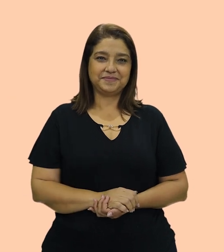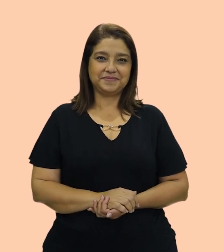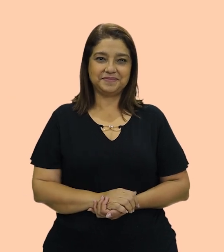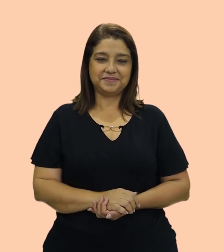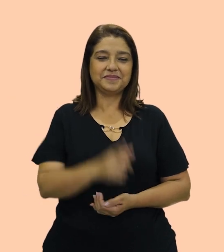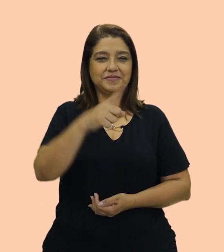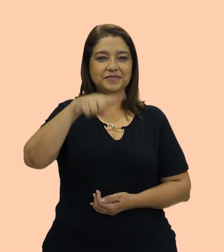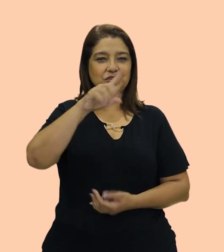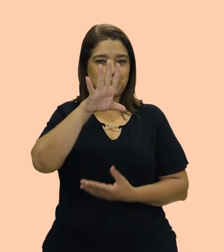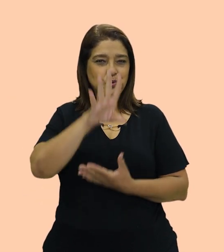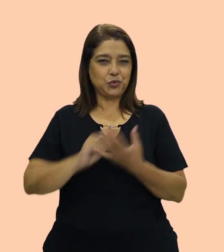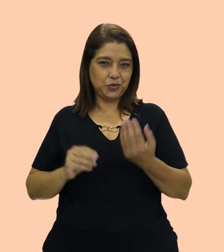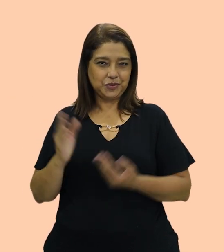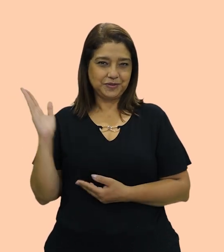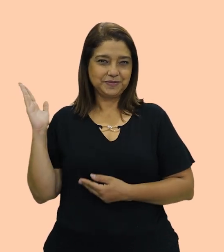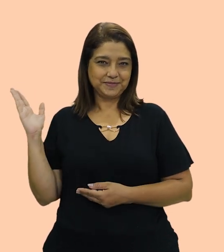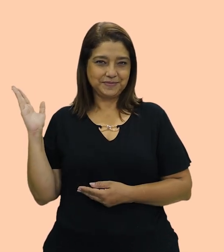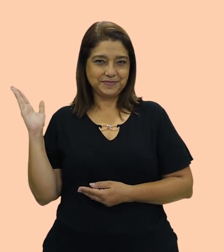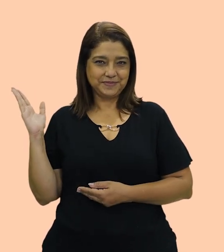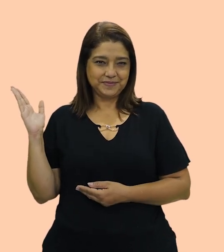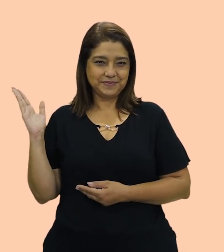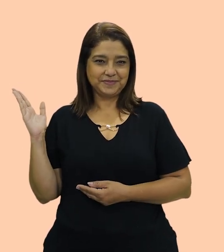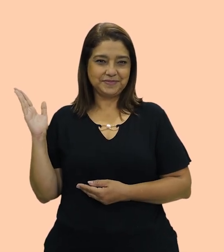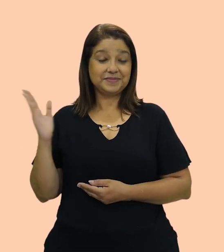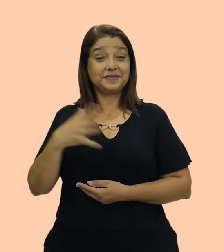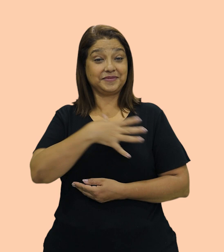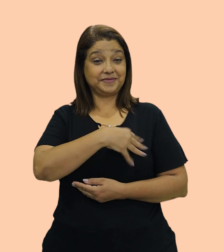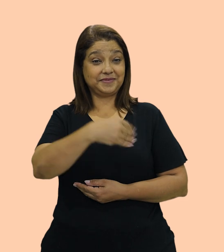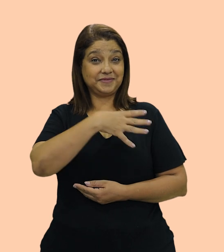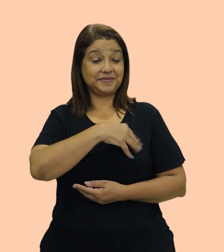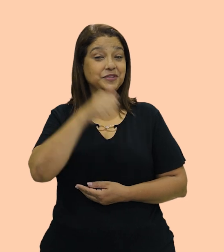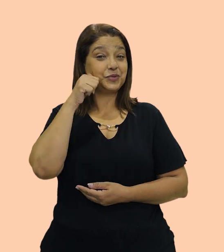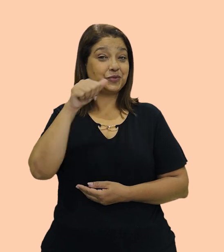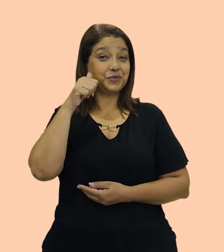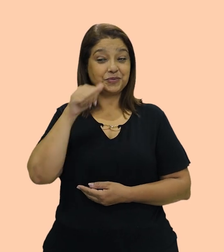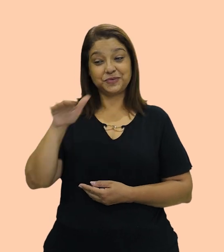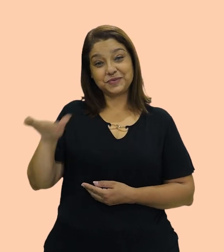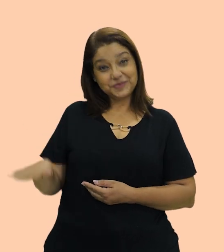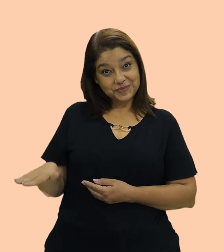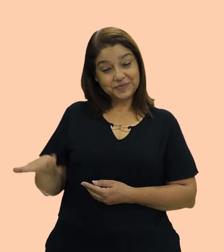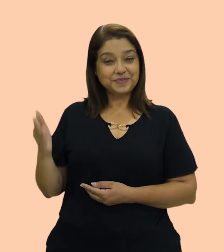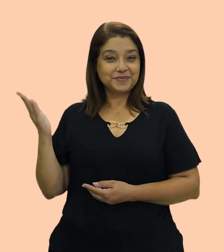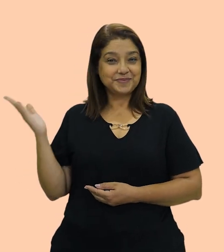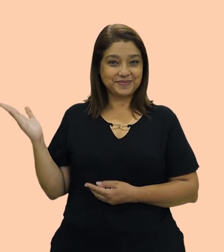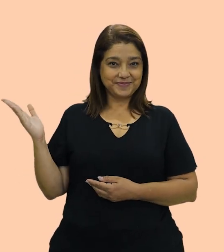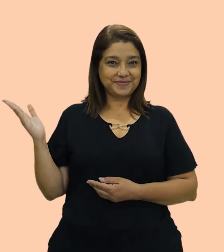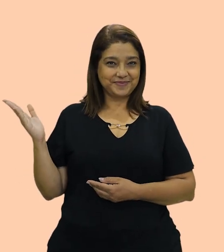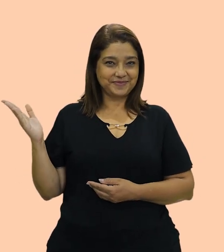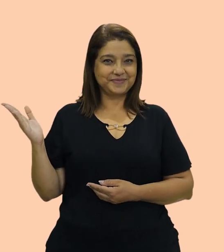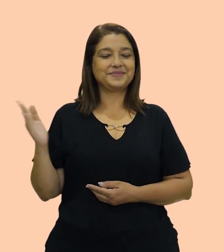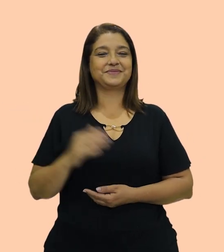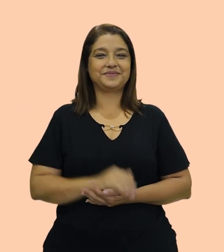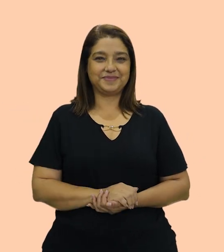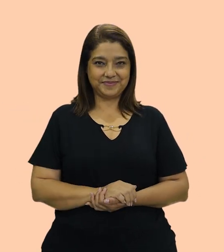Daughter. Então, nós temos filha. Daughter. Ok? No inglês britânico,